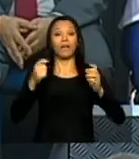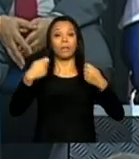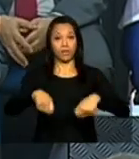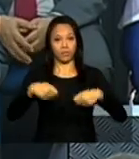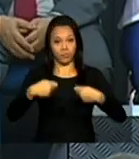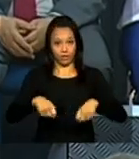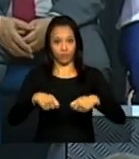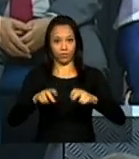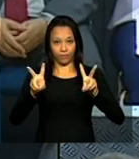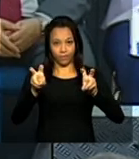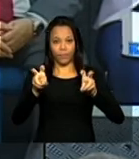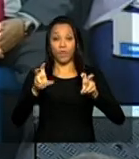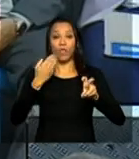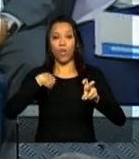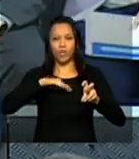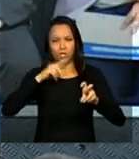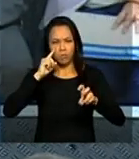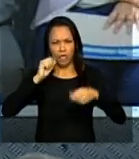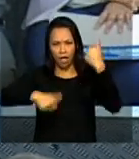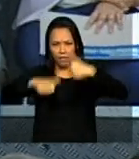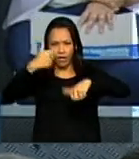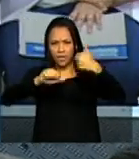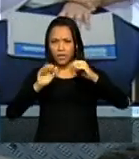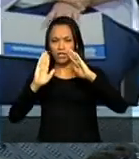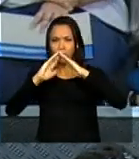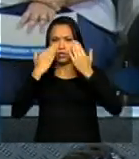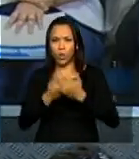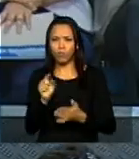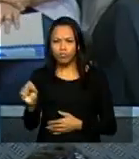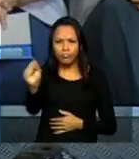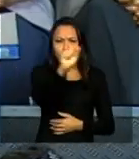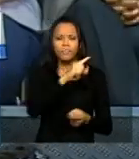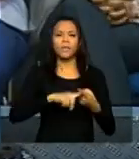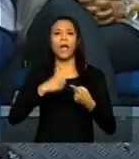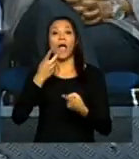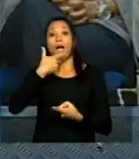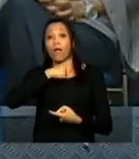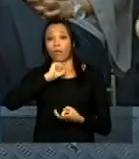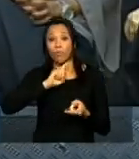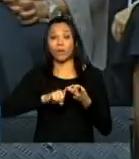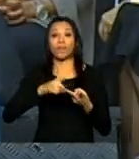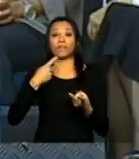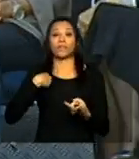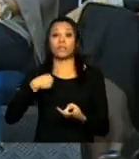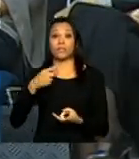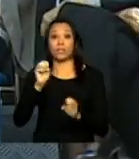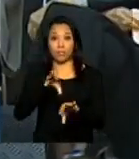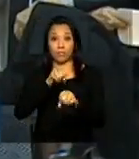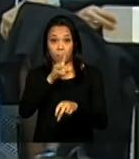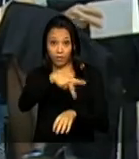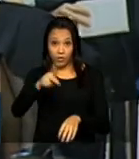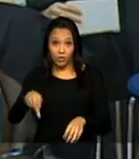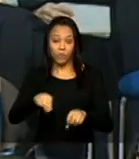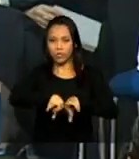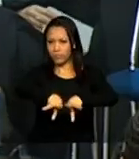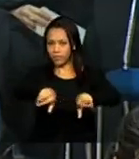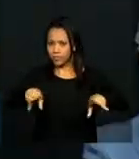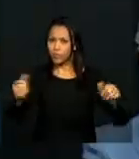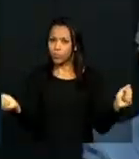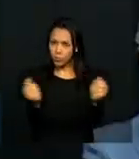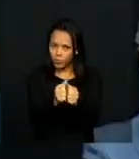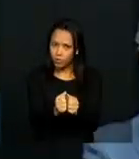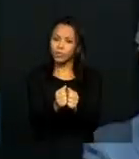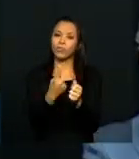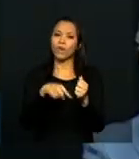Estamos analisando o ambiente educacional. Alunos, professores, pais, funcionários, gestores e comunidades. E, dessa análise, estamos